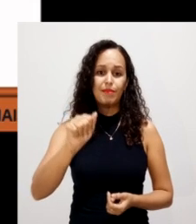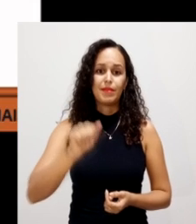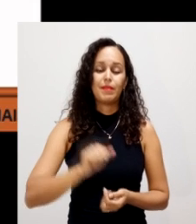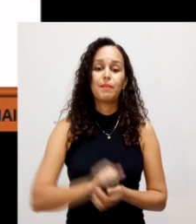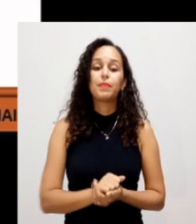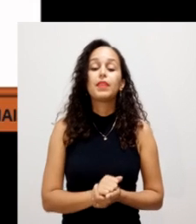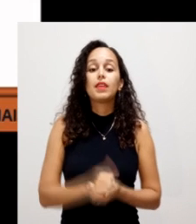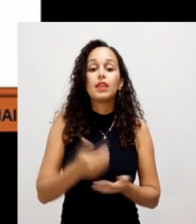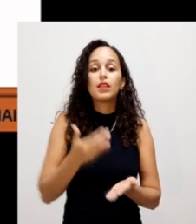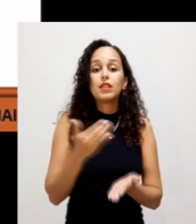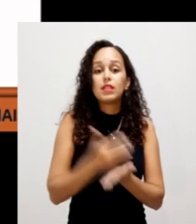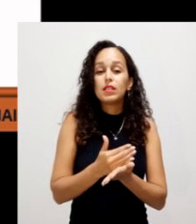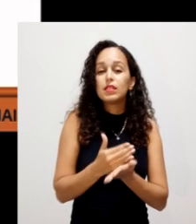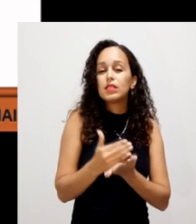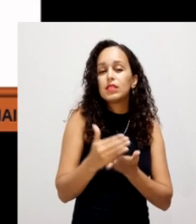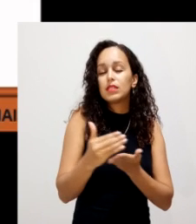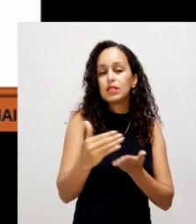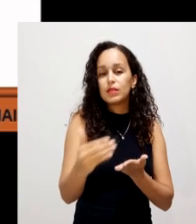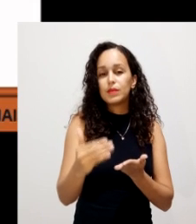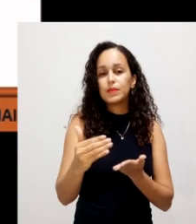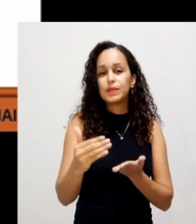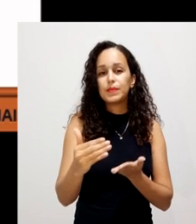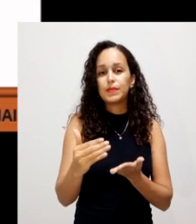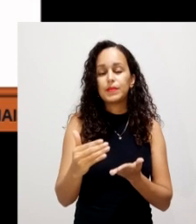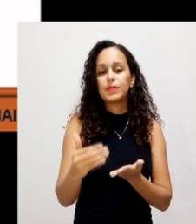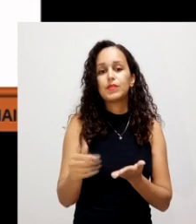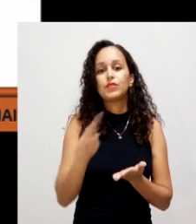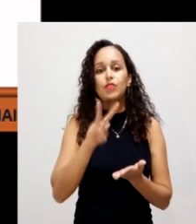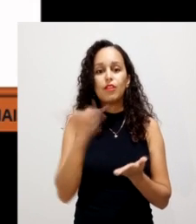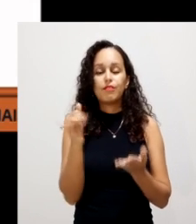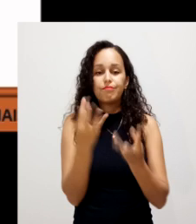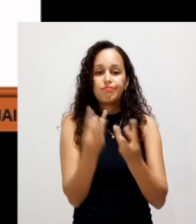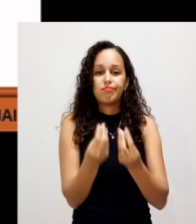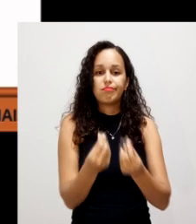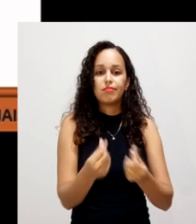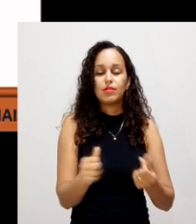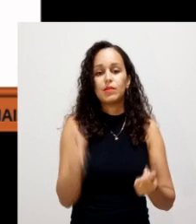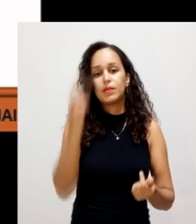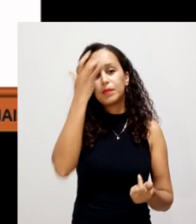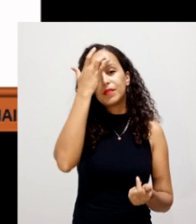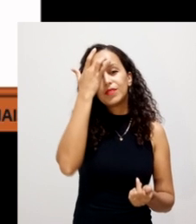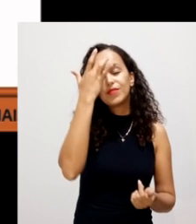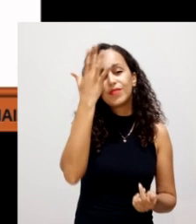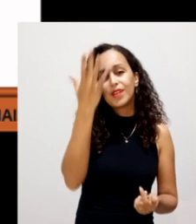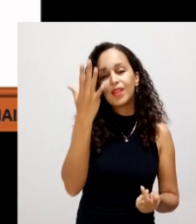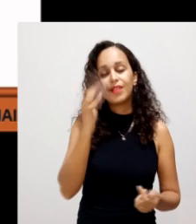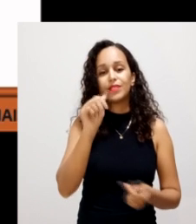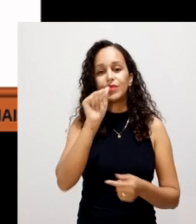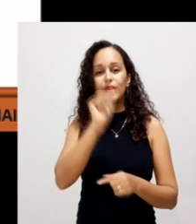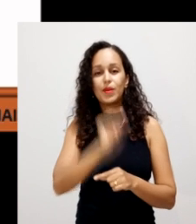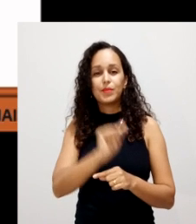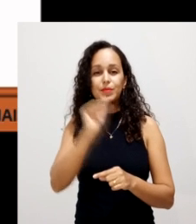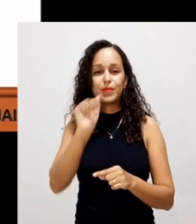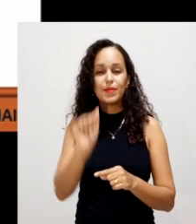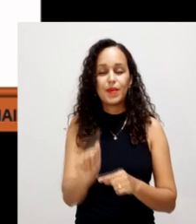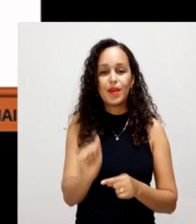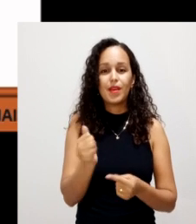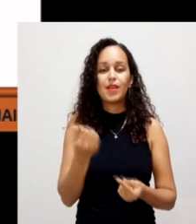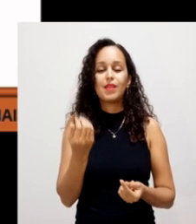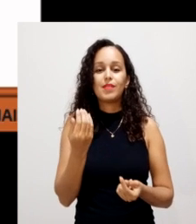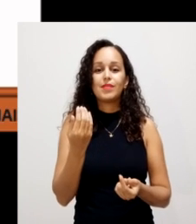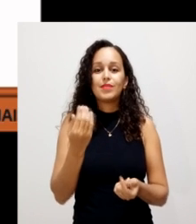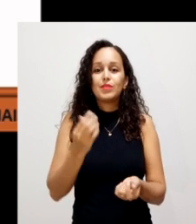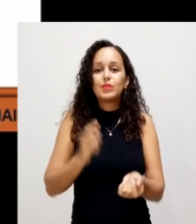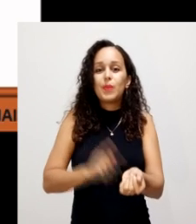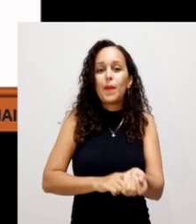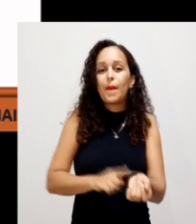façam esse decomposto inicialmente em frações em... Vai decompor o é mais fácil, que é aminoácidos, que é proteínas, que é glicose,